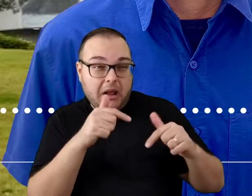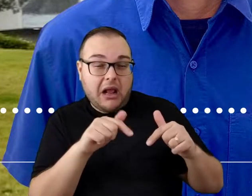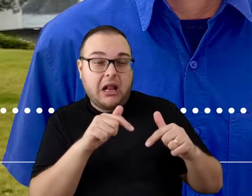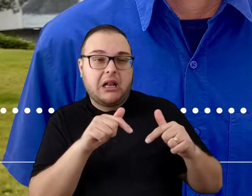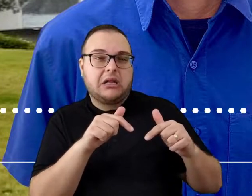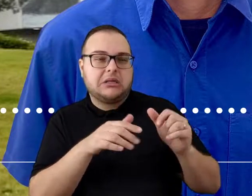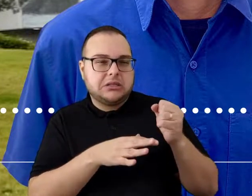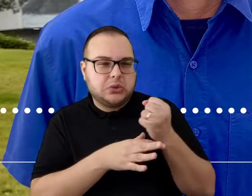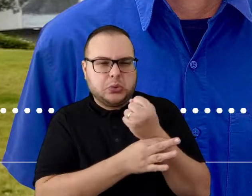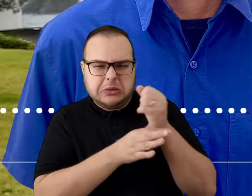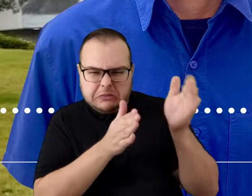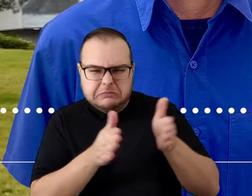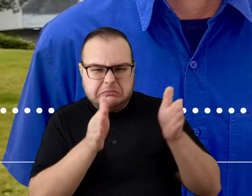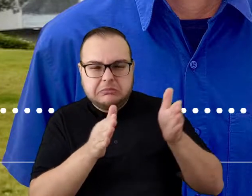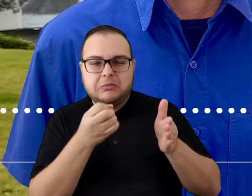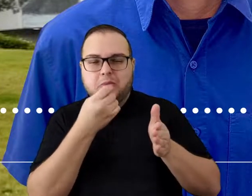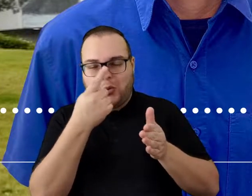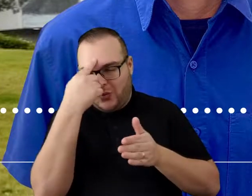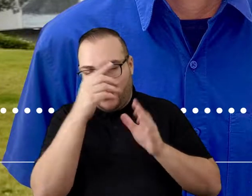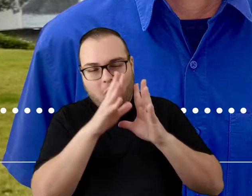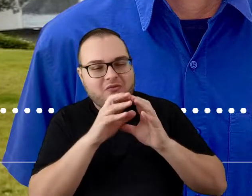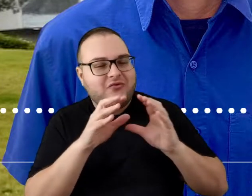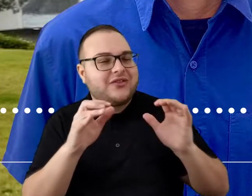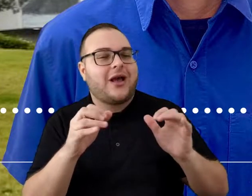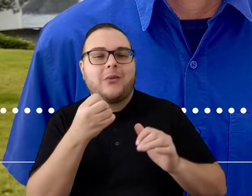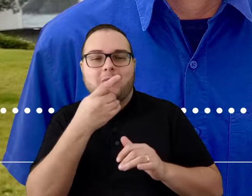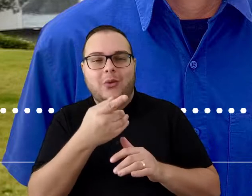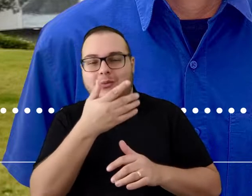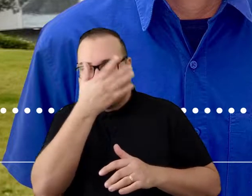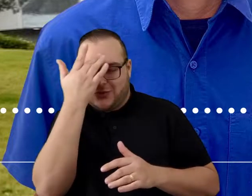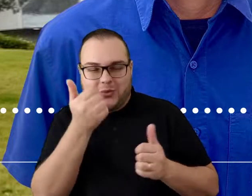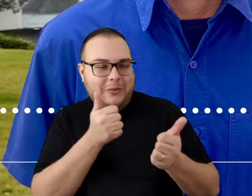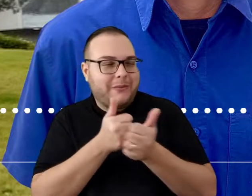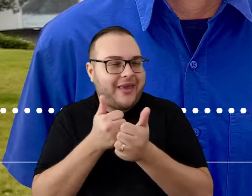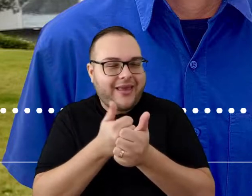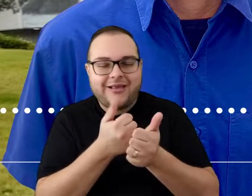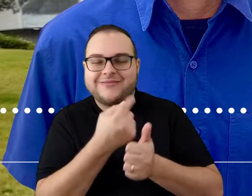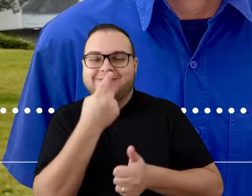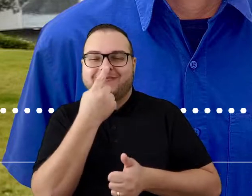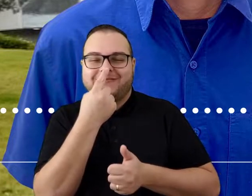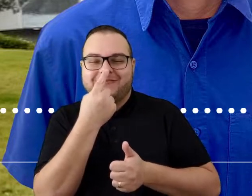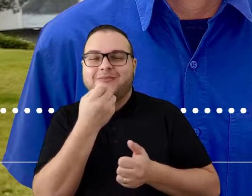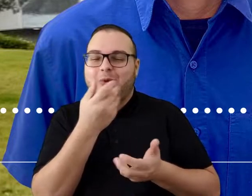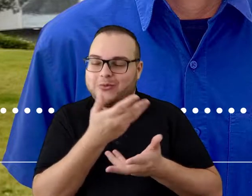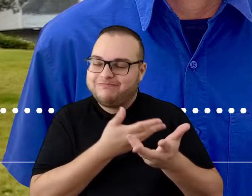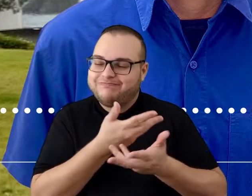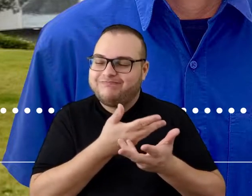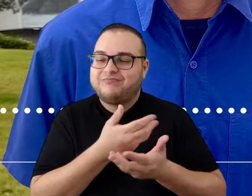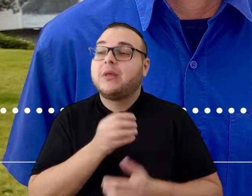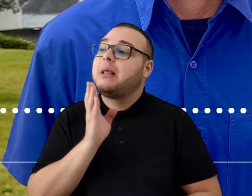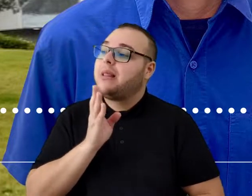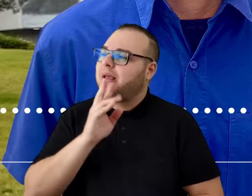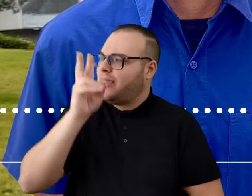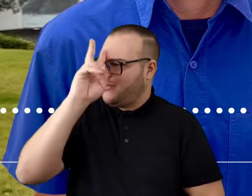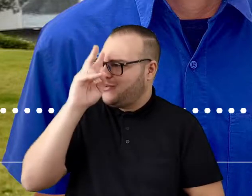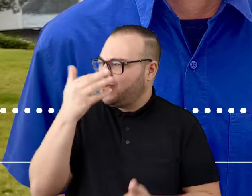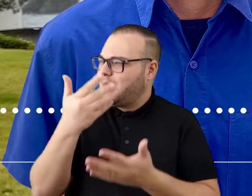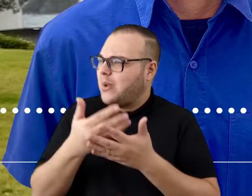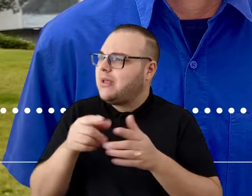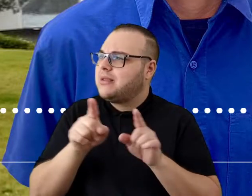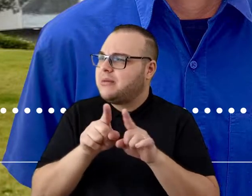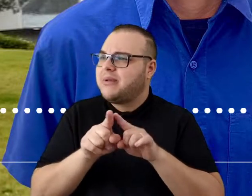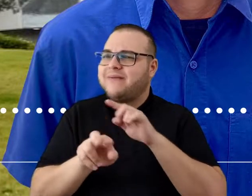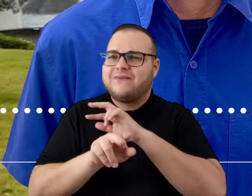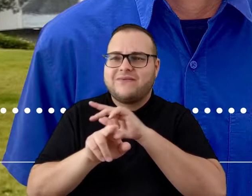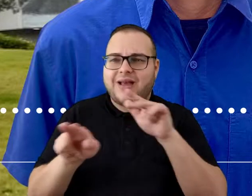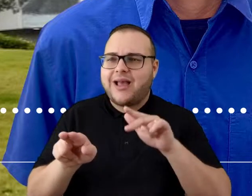você ganha em segurança e produtividade. E vamos ter as pessoas sempre próximas de nós, né? Muito legal a sua história, Jati. E assim como temos,